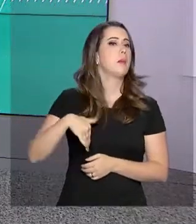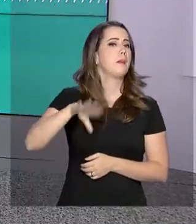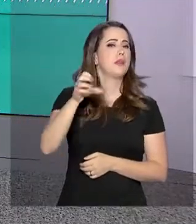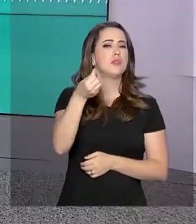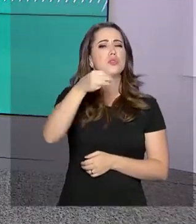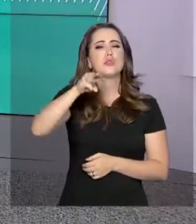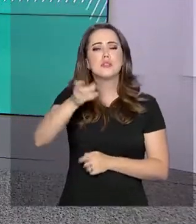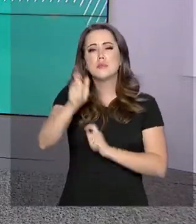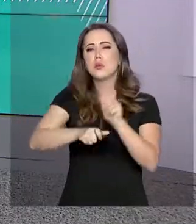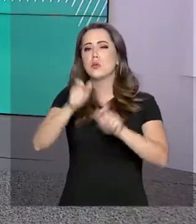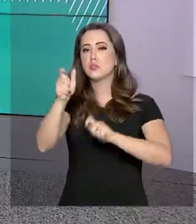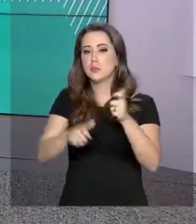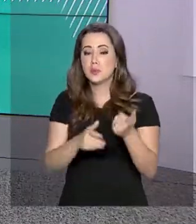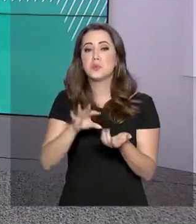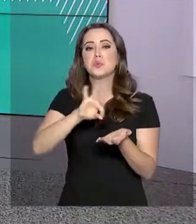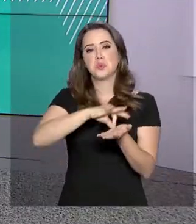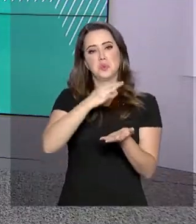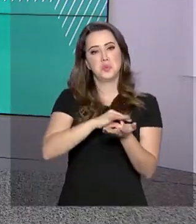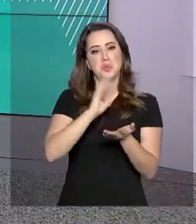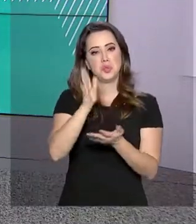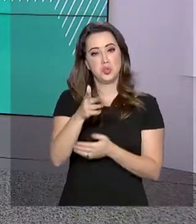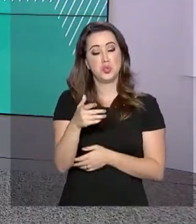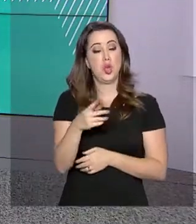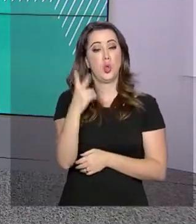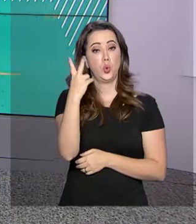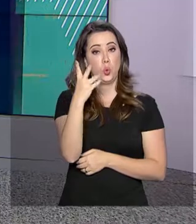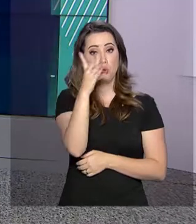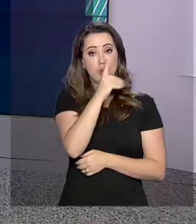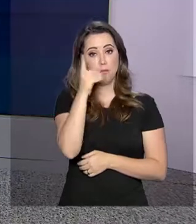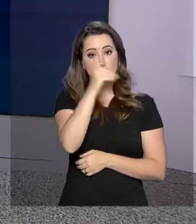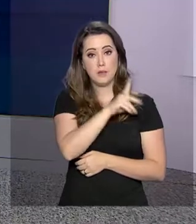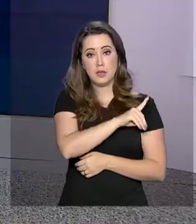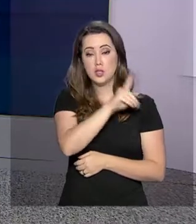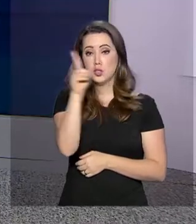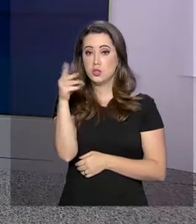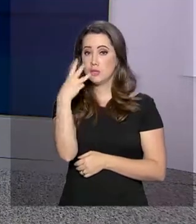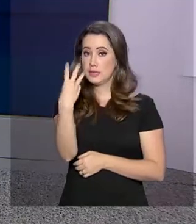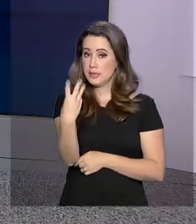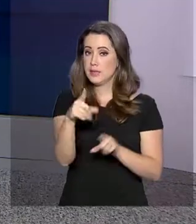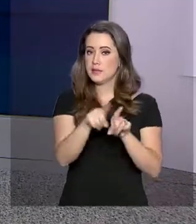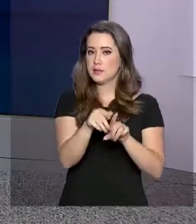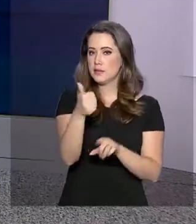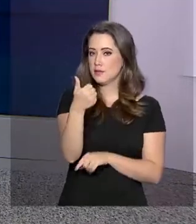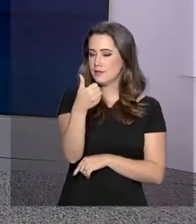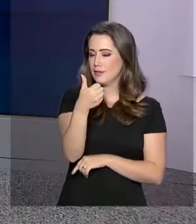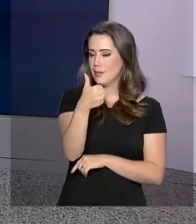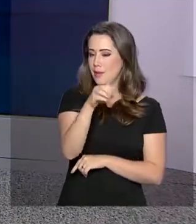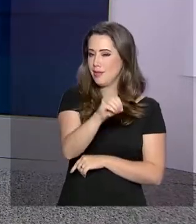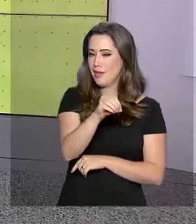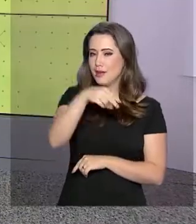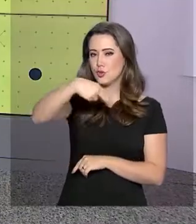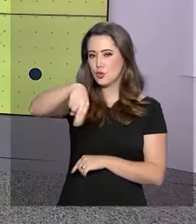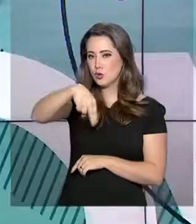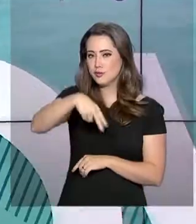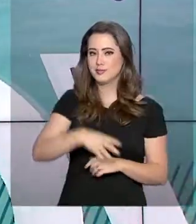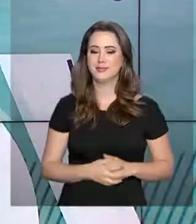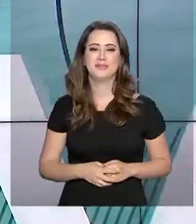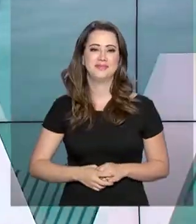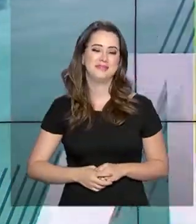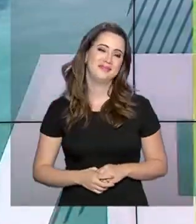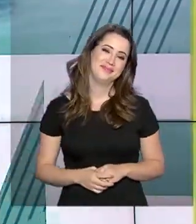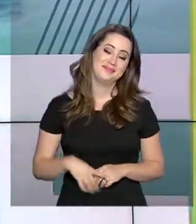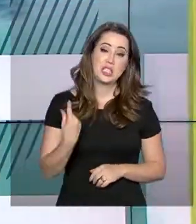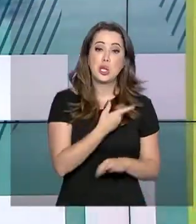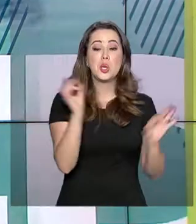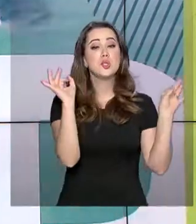inscreveram para o exame, que será aplicado em dois domingos, dias 3 e 10 de novembro. A